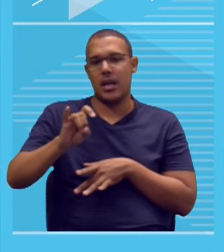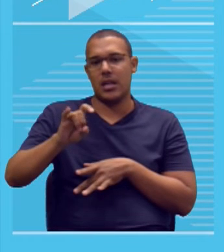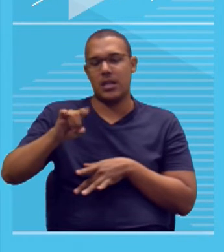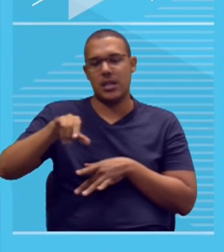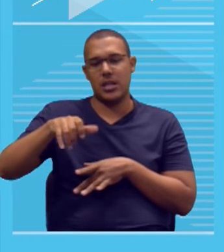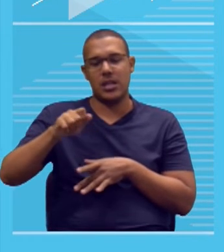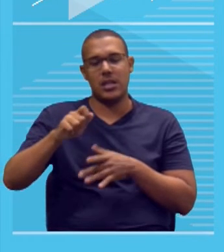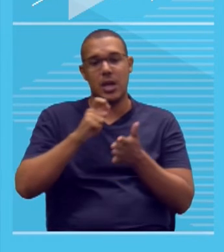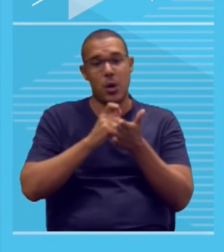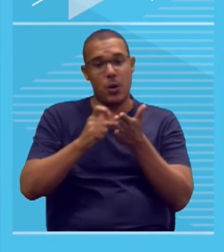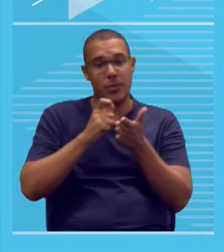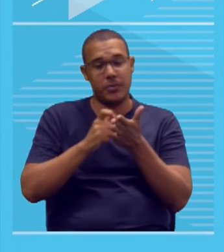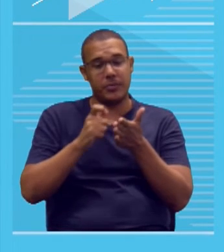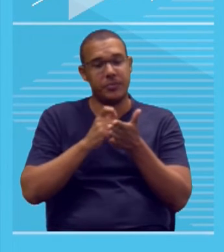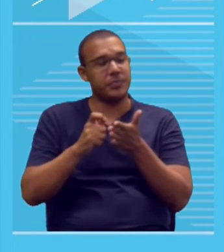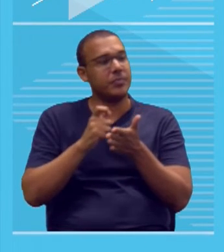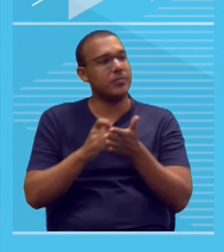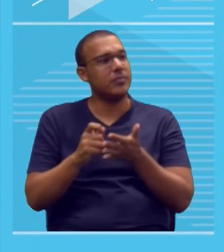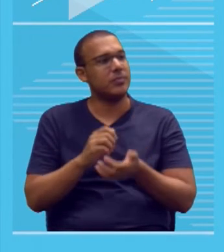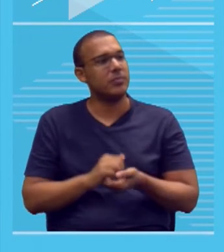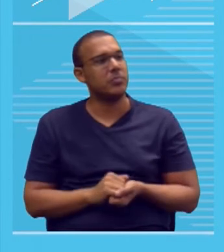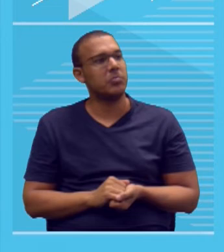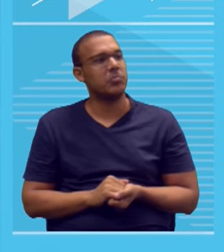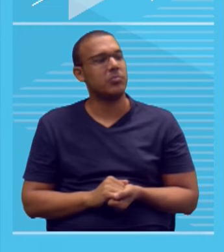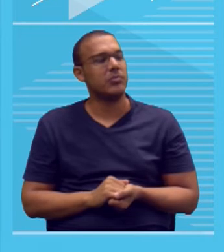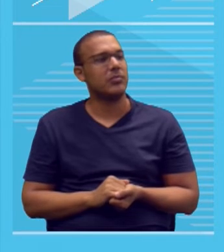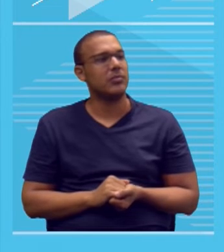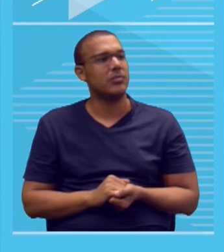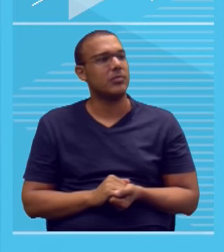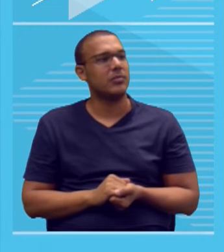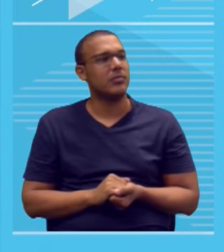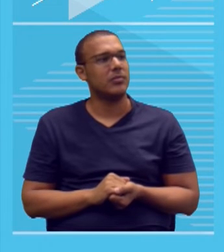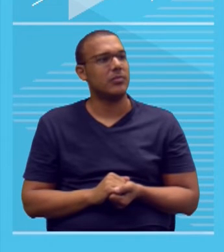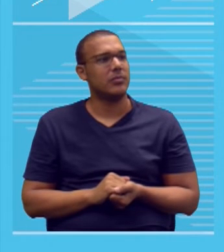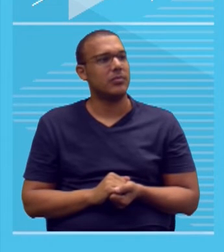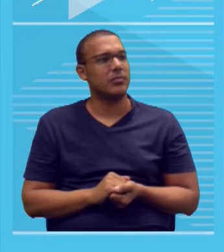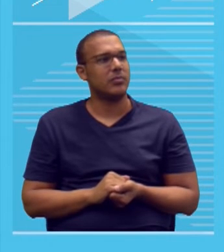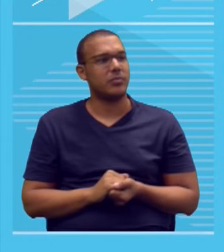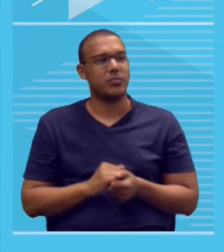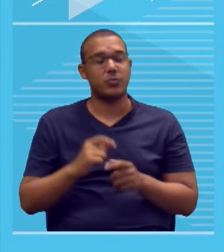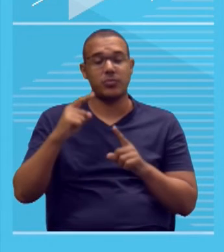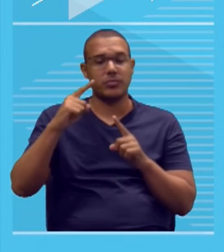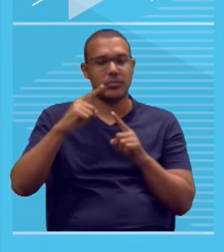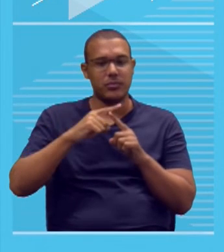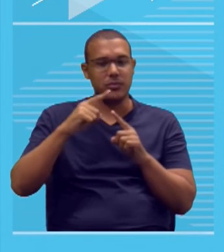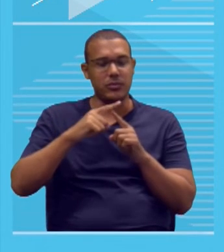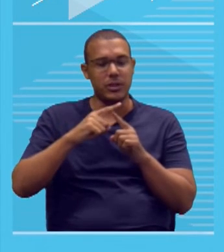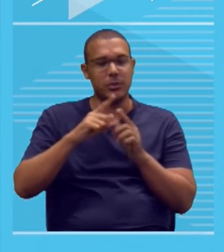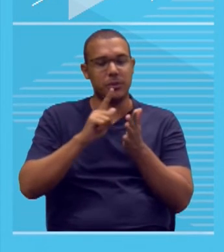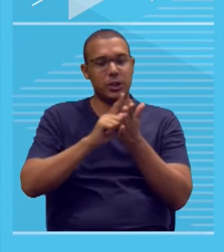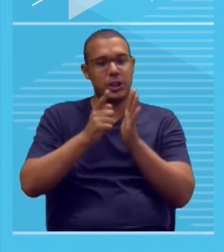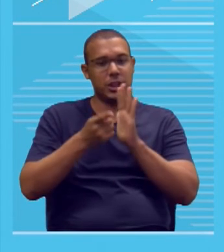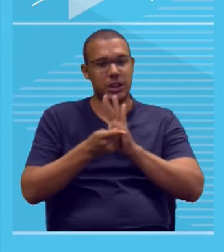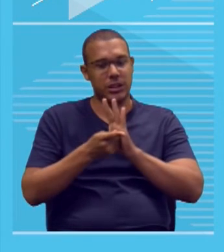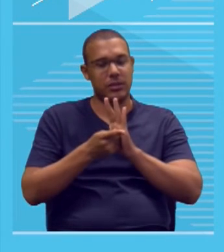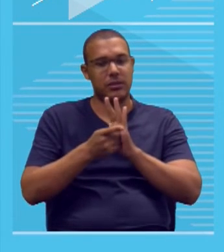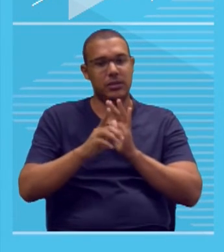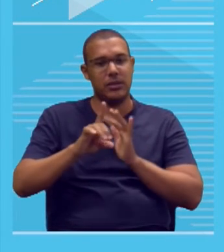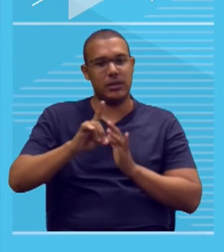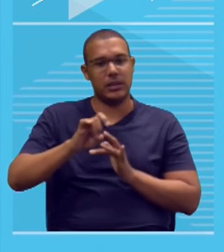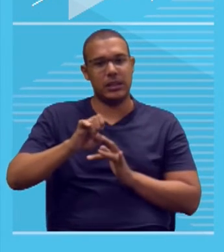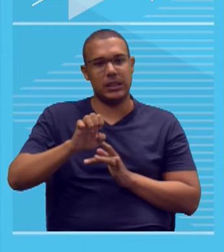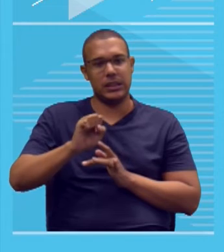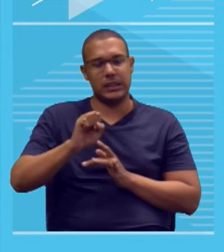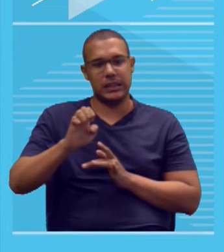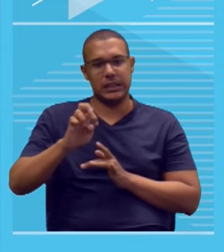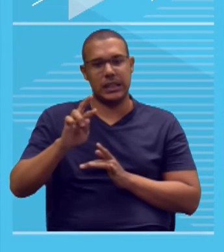Redija um texto dissertativo, aqui você tem a modalidade, aliás, porque você tem o gênero, é a dissertação escolar.